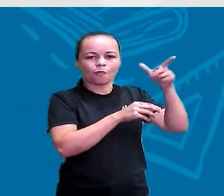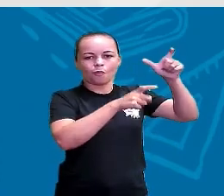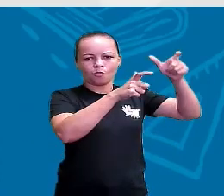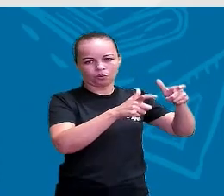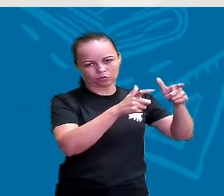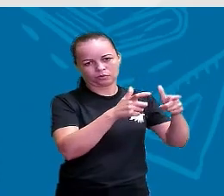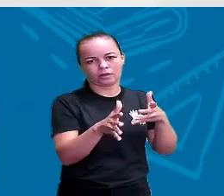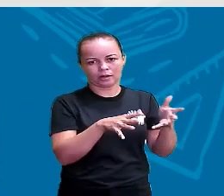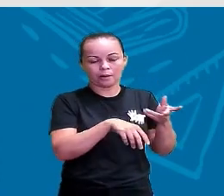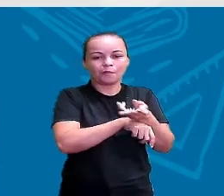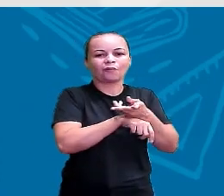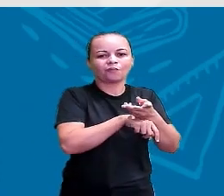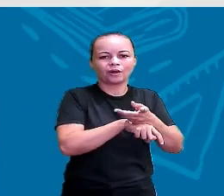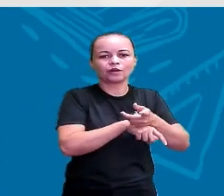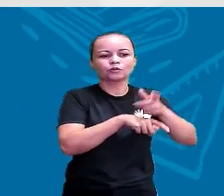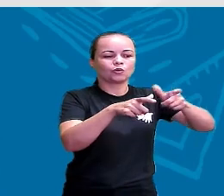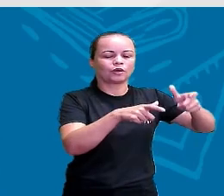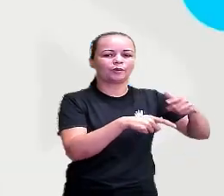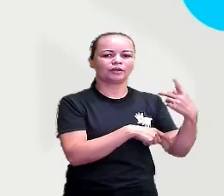animais, certo?